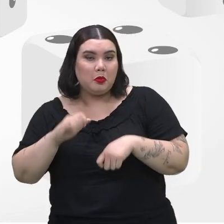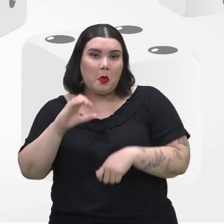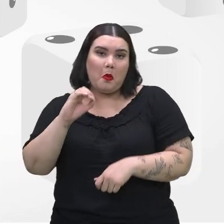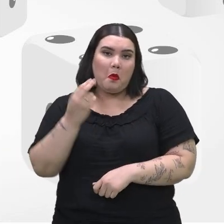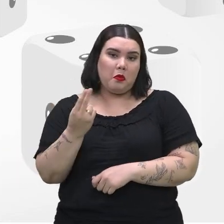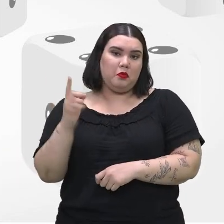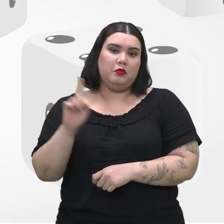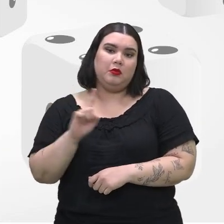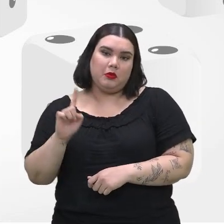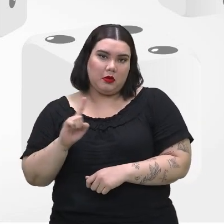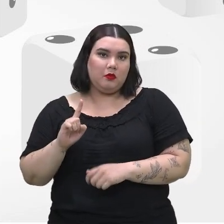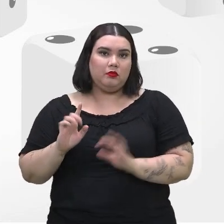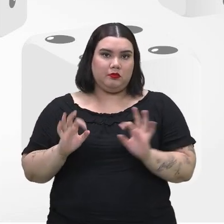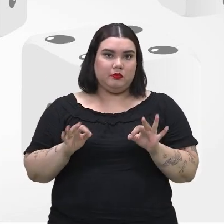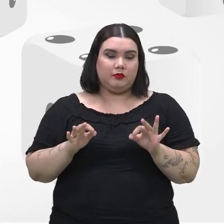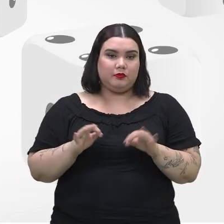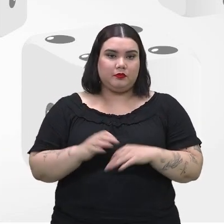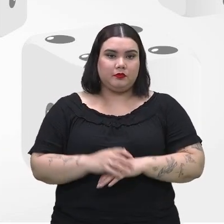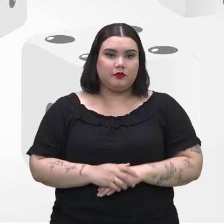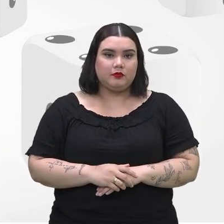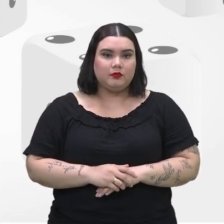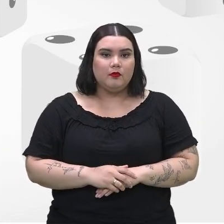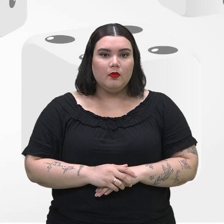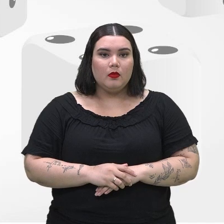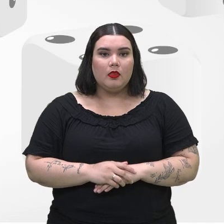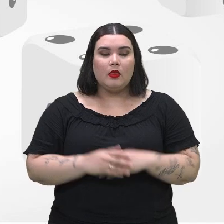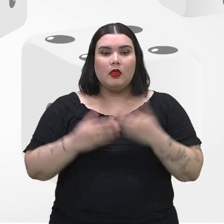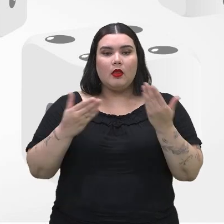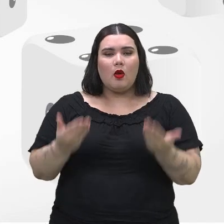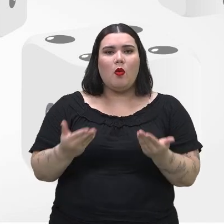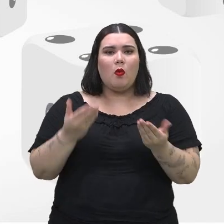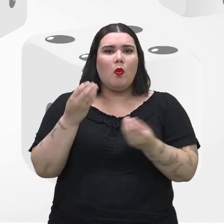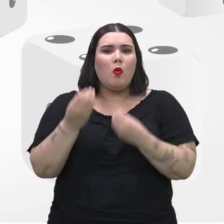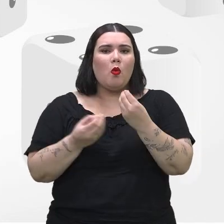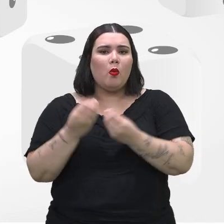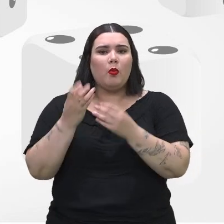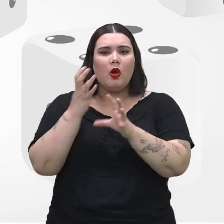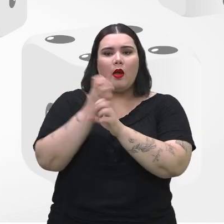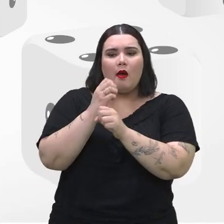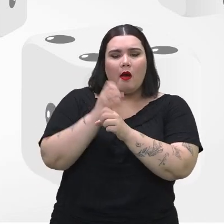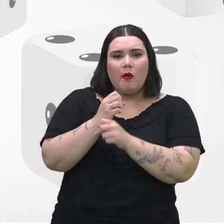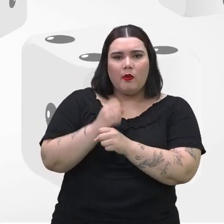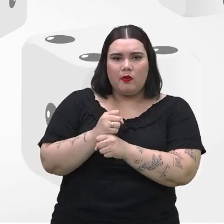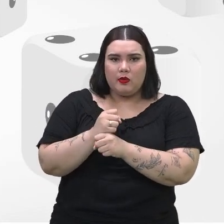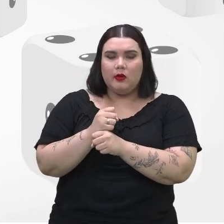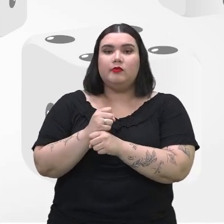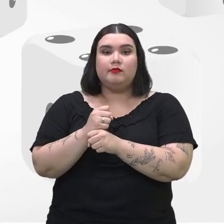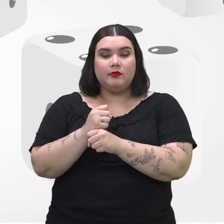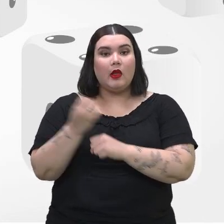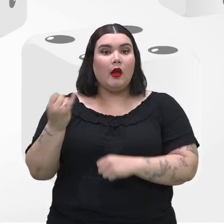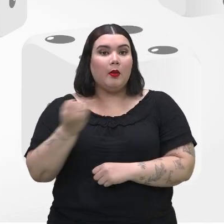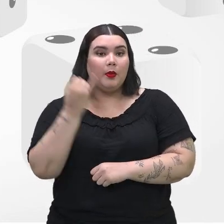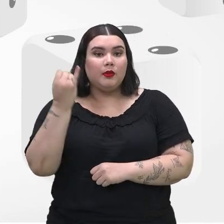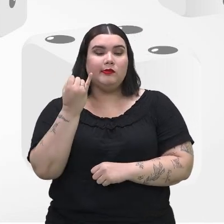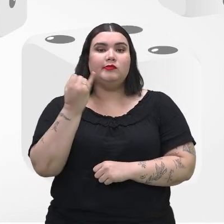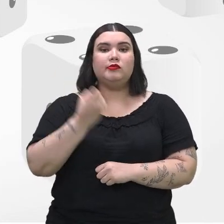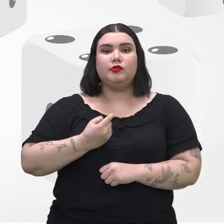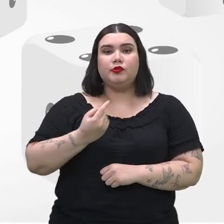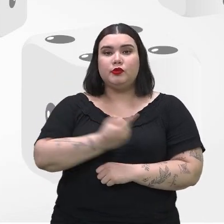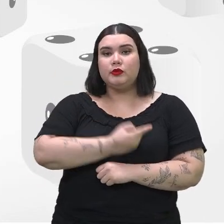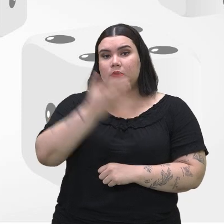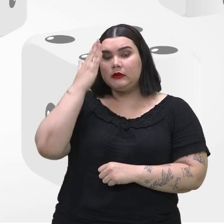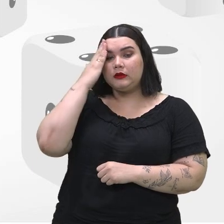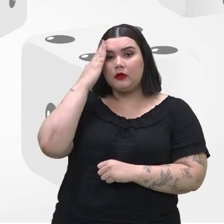bom? Agora, para que a gente possa calcular a probabilidade de um evento qualquer, é importante a gente saber também